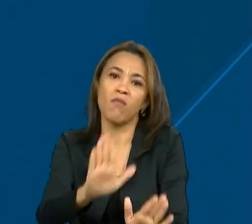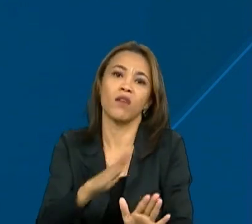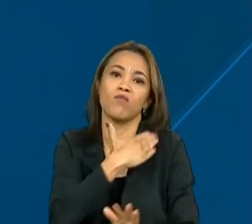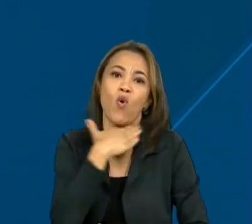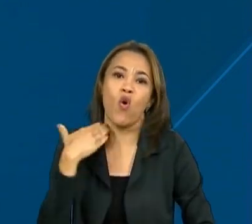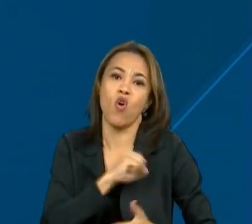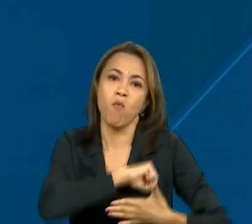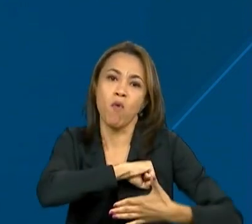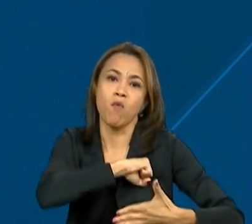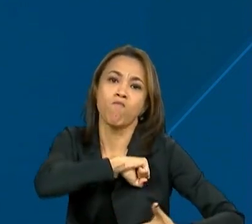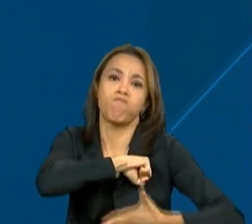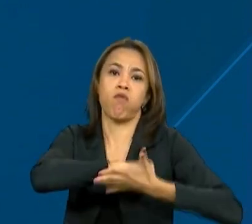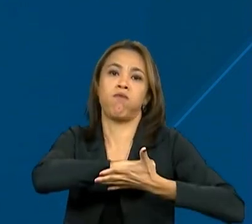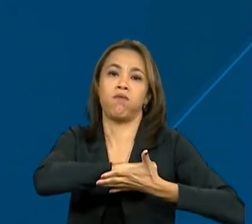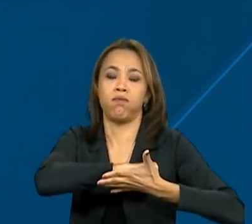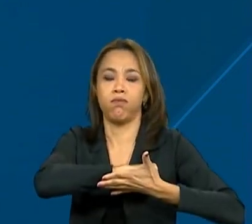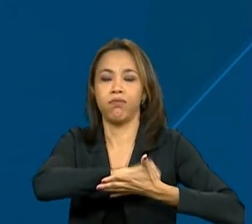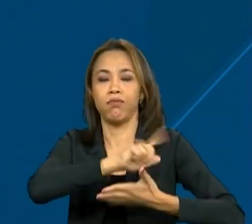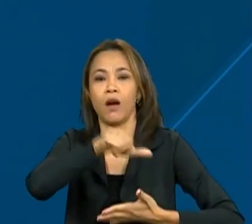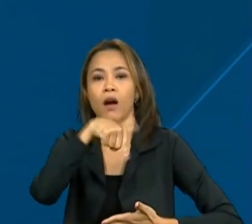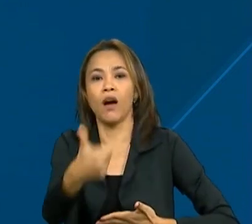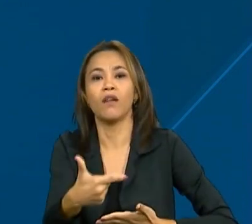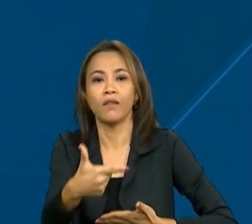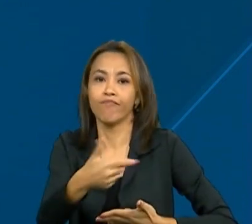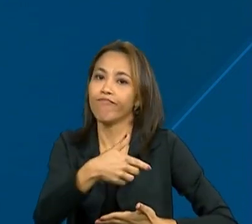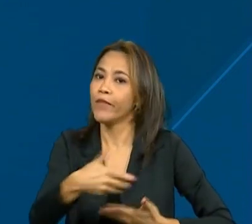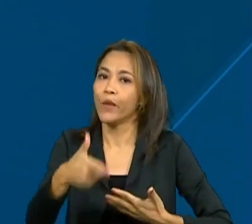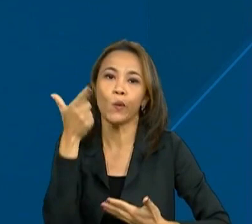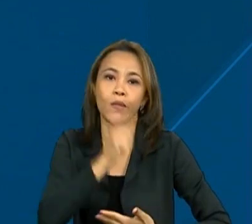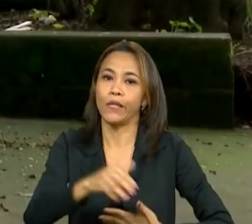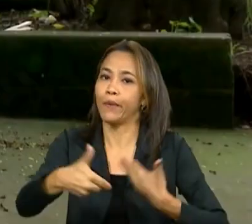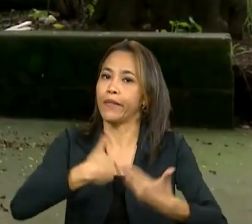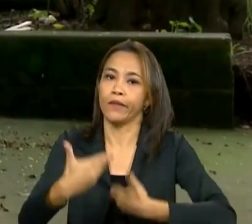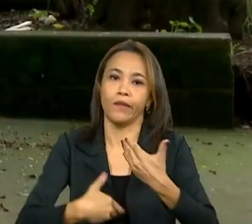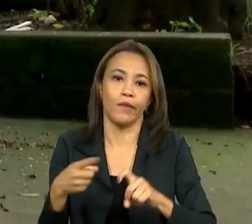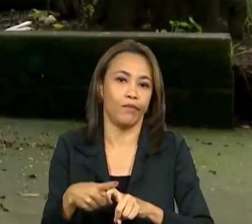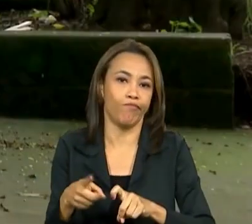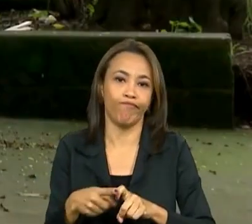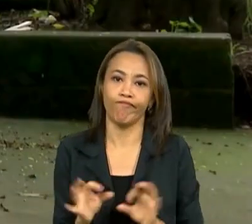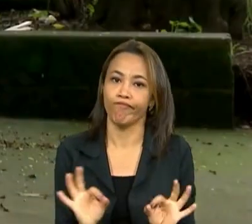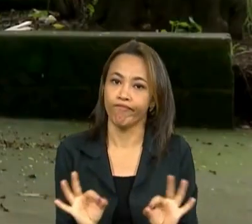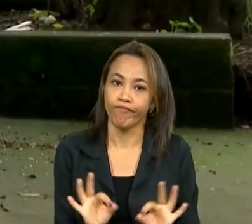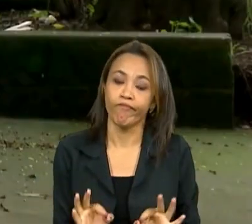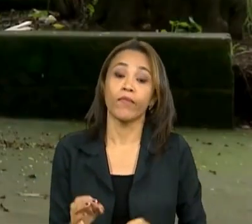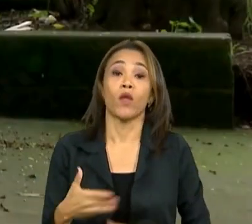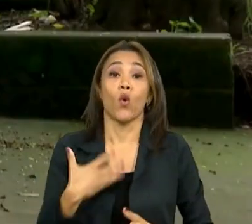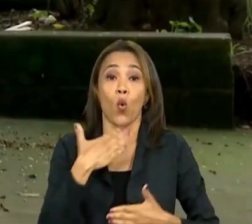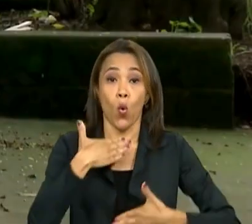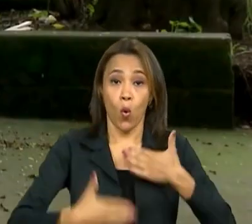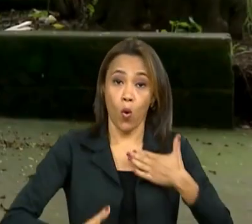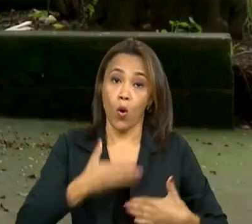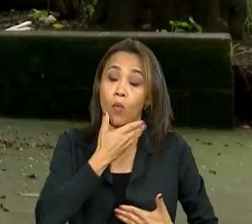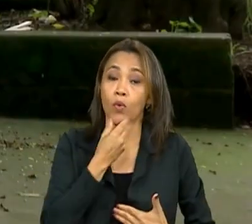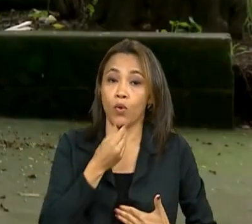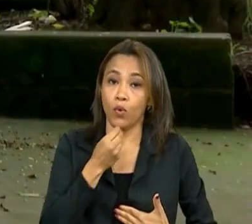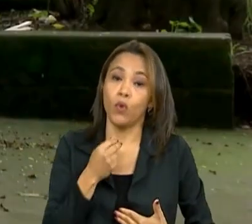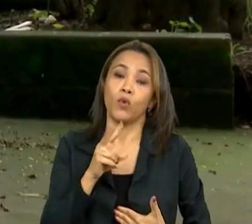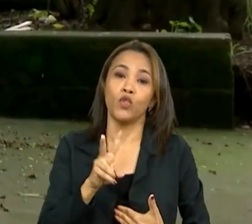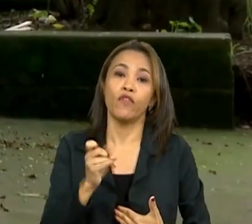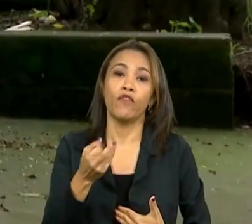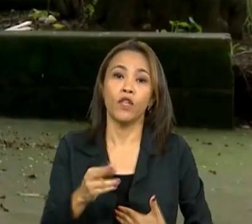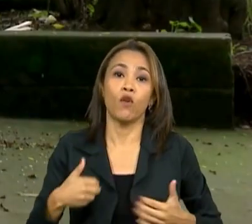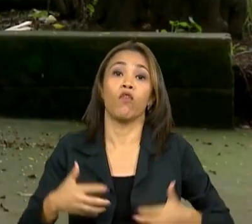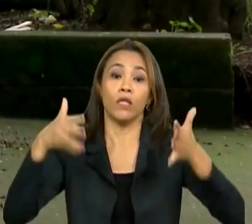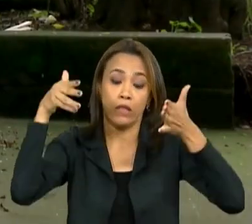de parada cardíaca Antes de receber atendimento adequado O corpo de Vitor foi sepultado na manhã de hoje Em Franco da